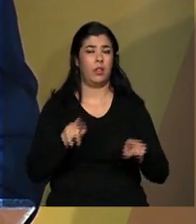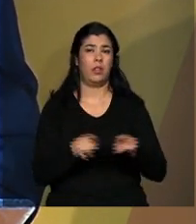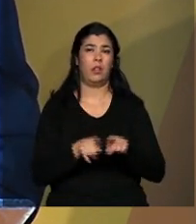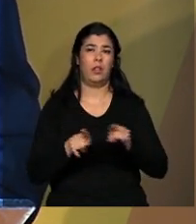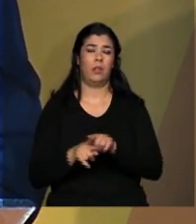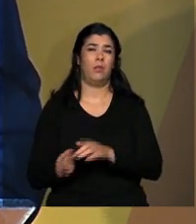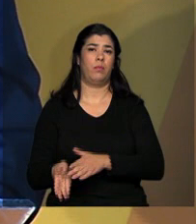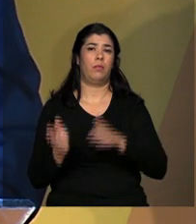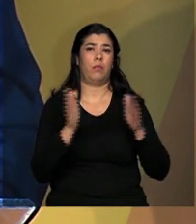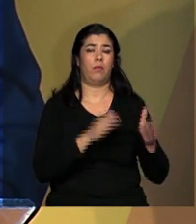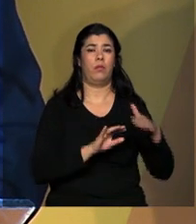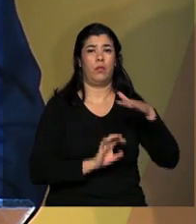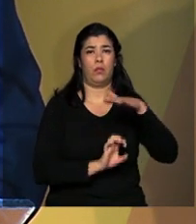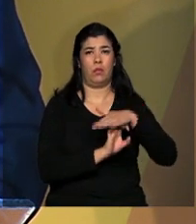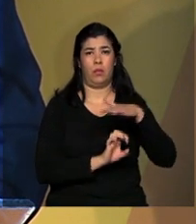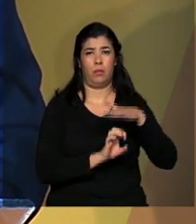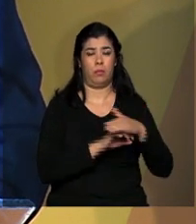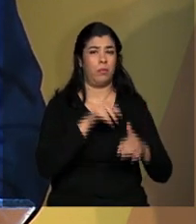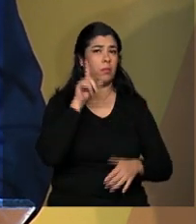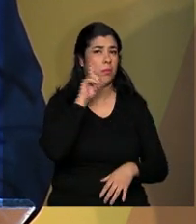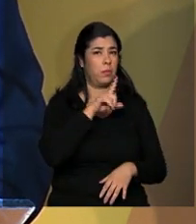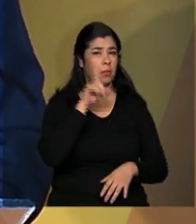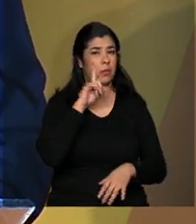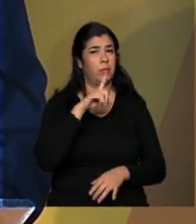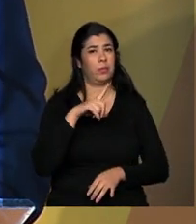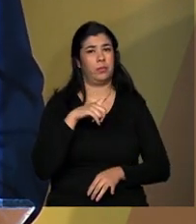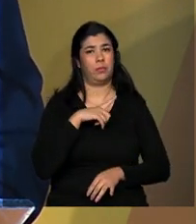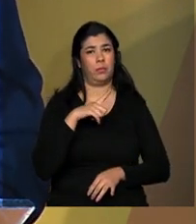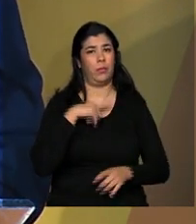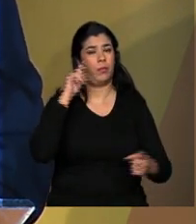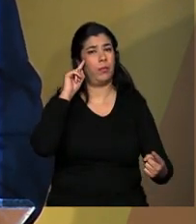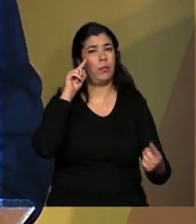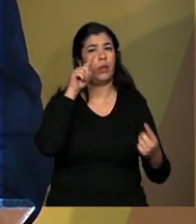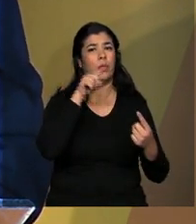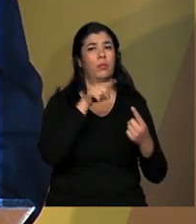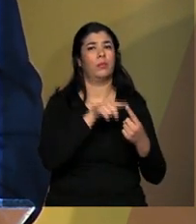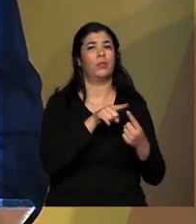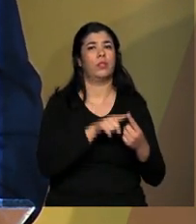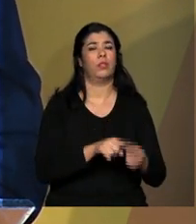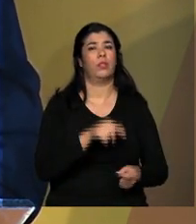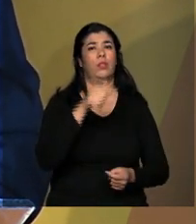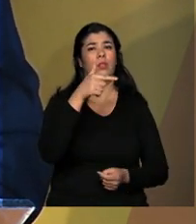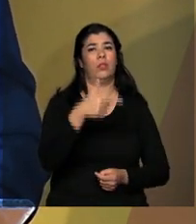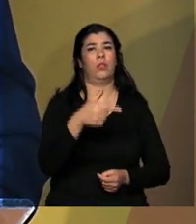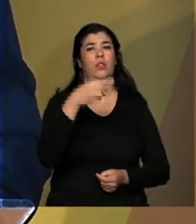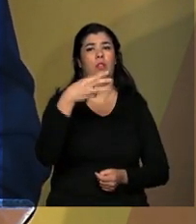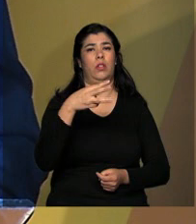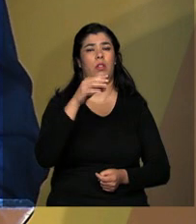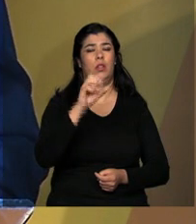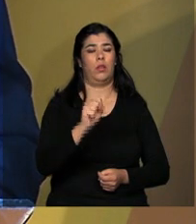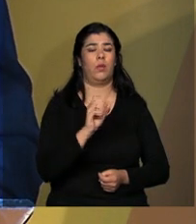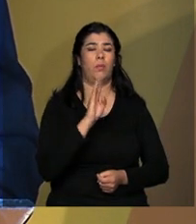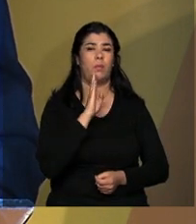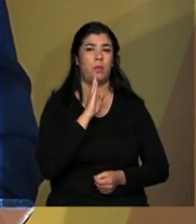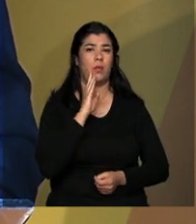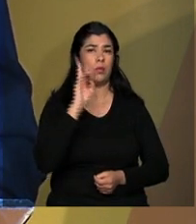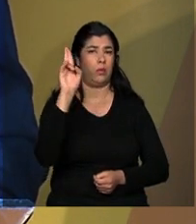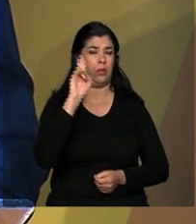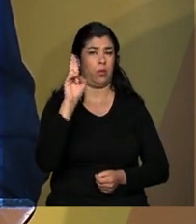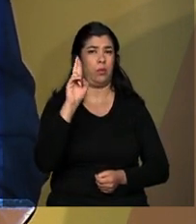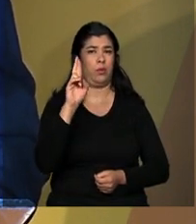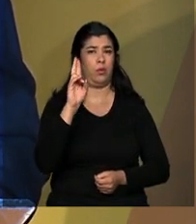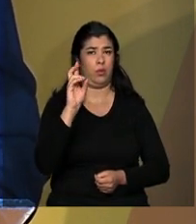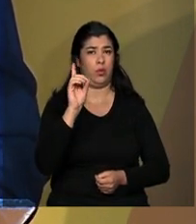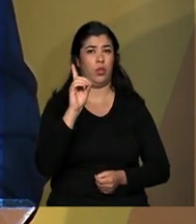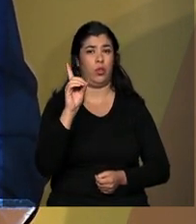americanas têm atingido 238 bilhões de dólares de investimentos no Brasil, um aumento